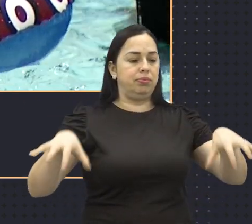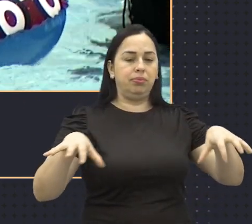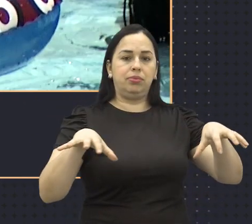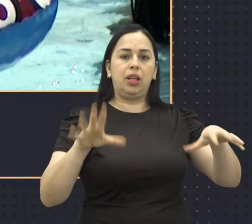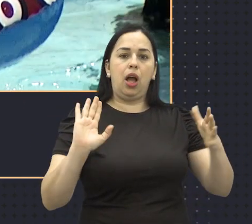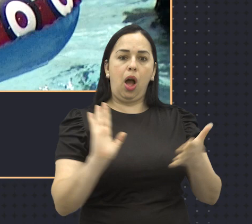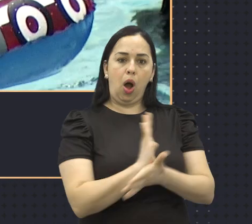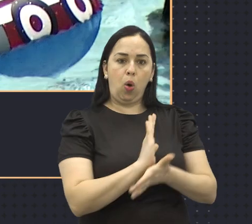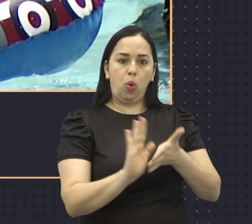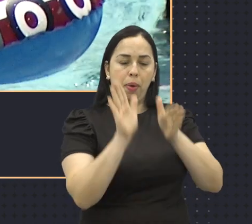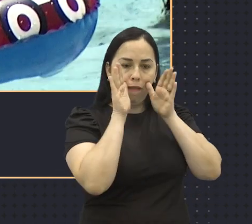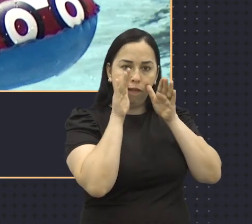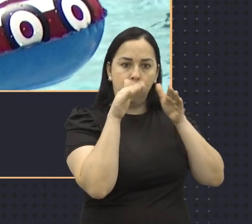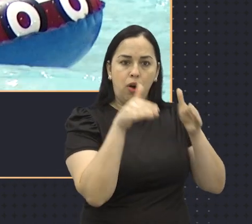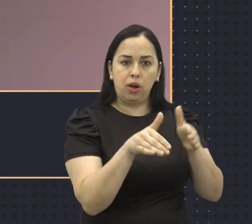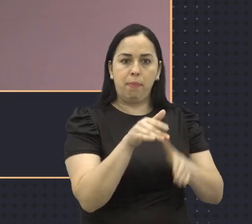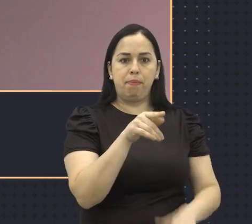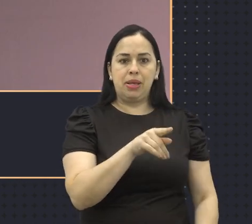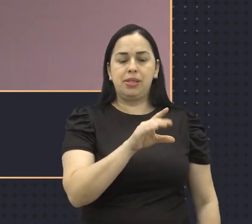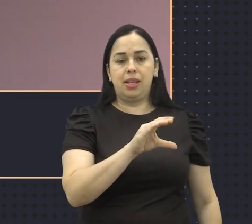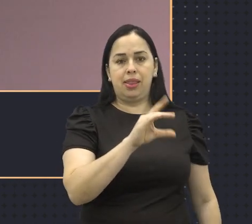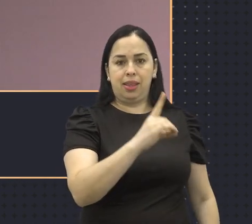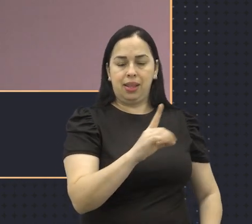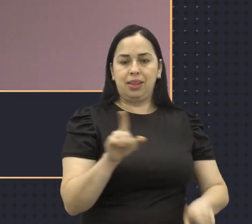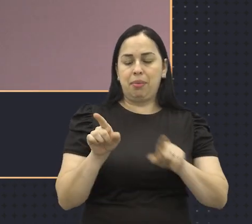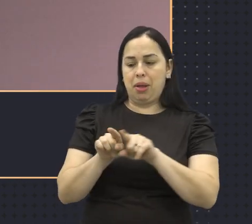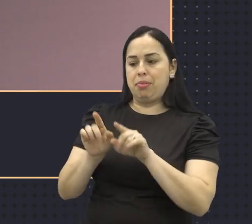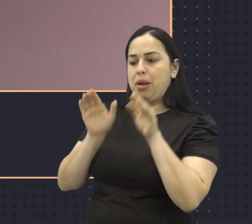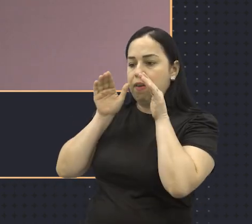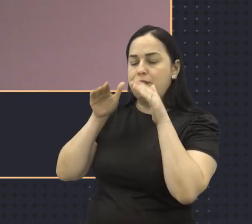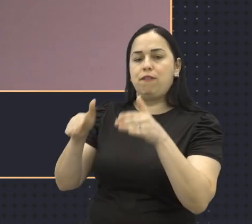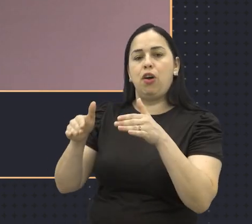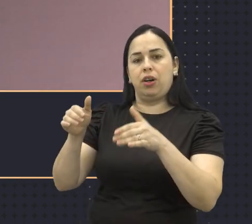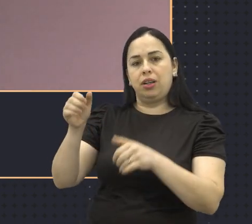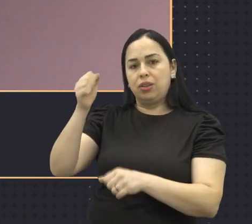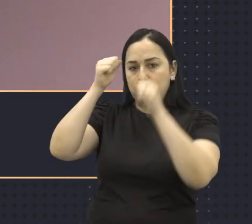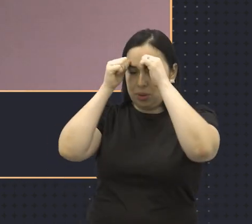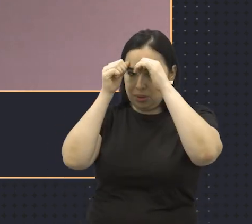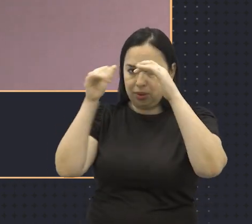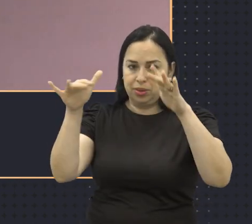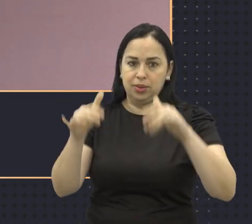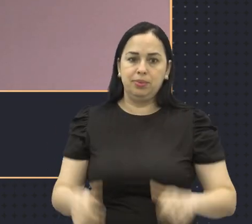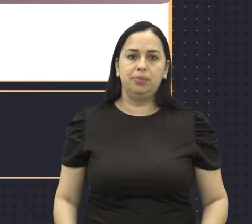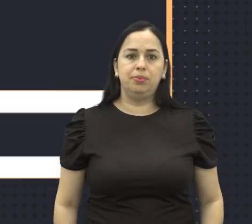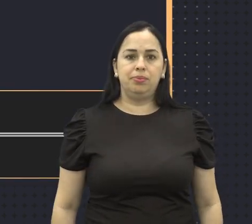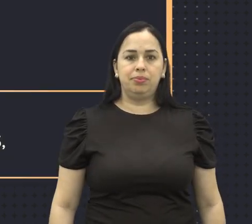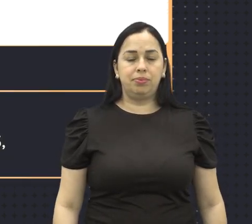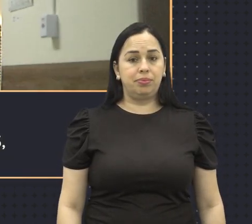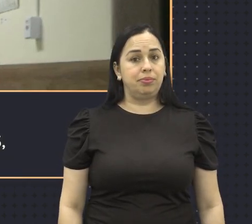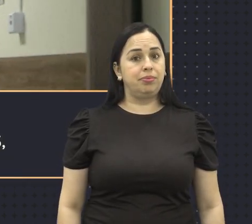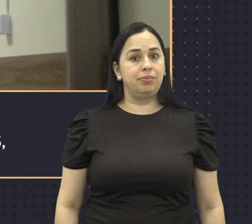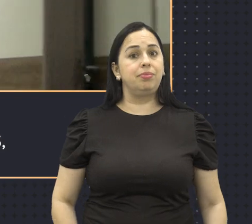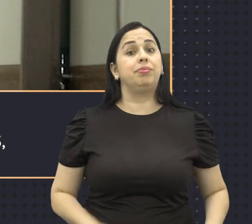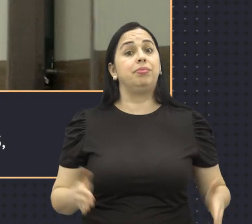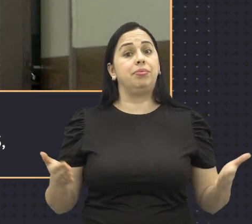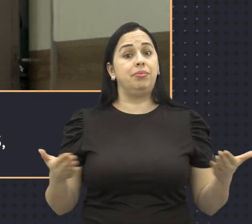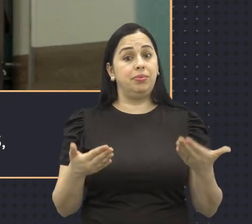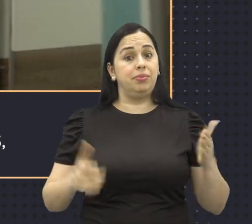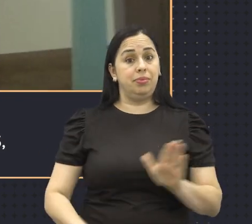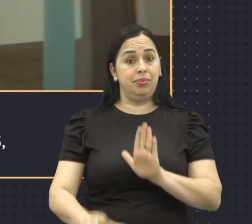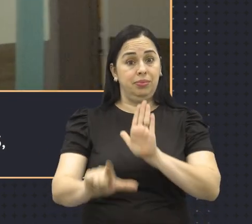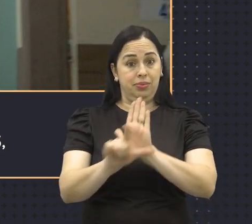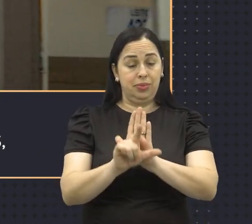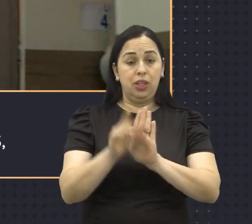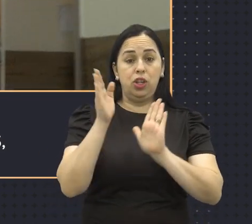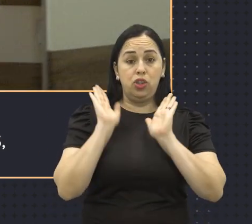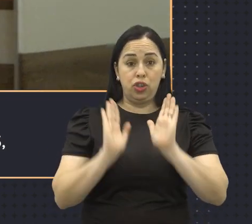algumas específicas para PCDs e outras para pessoas com o transtorno do espectro autista. Agora é Lei. Já